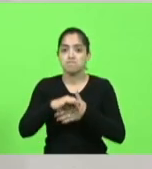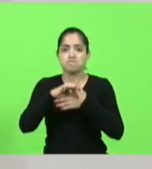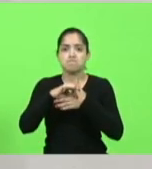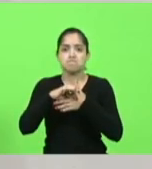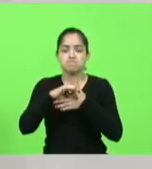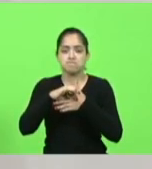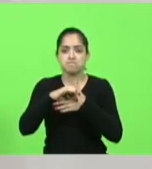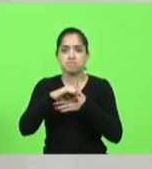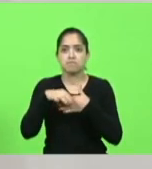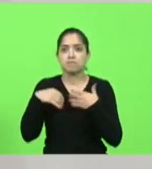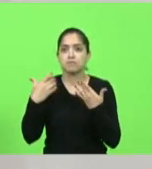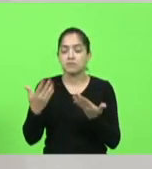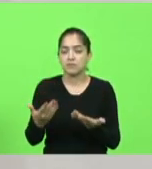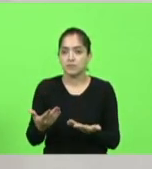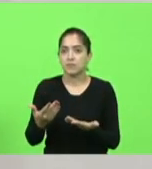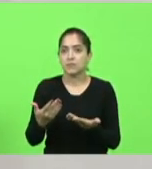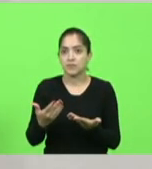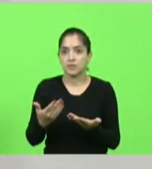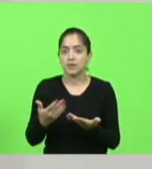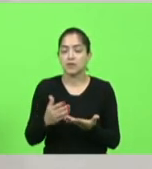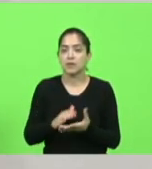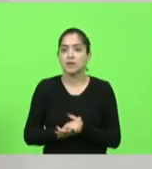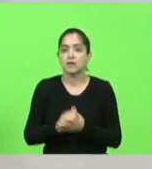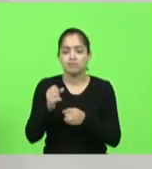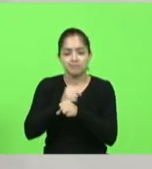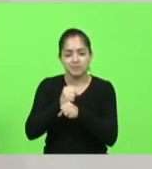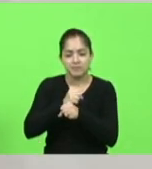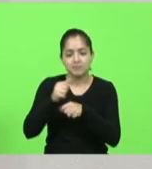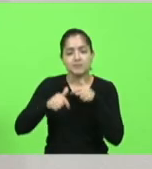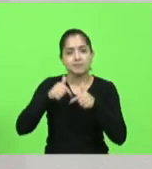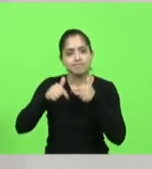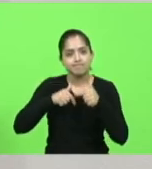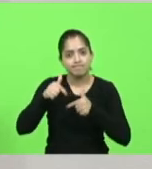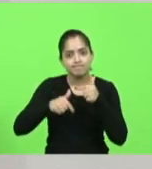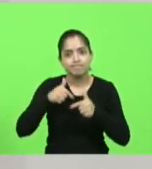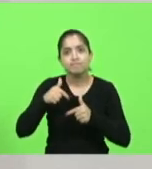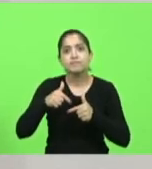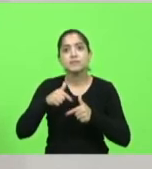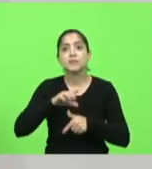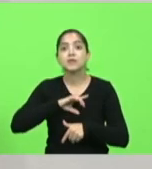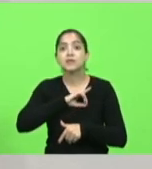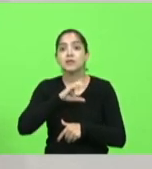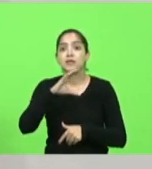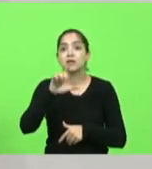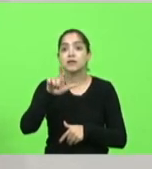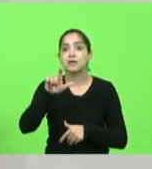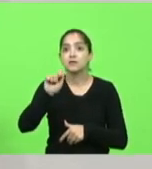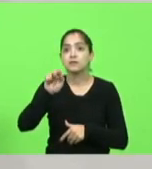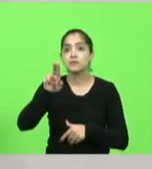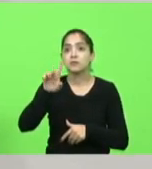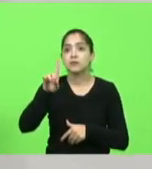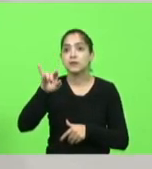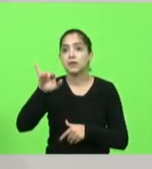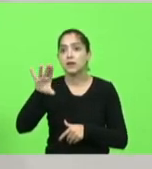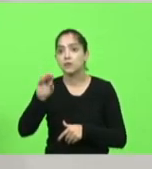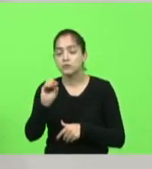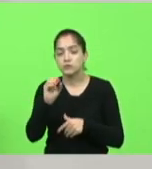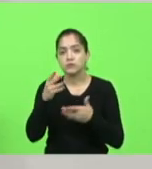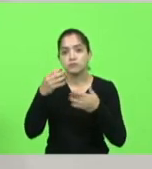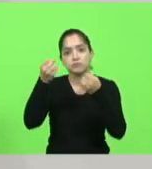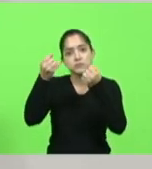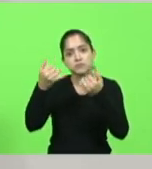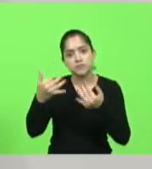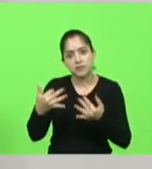ter mais tempo de serviço com ele, que é o delegado Cláudio Monteiro, falando das operações de